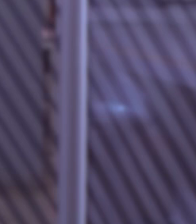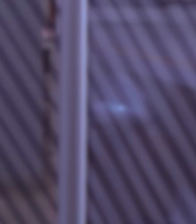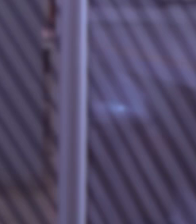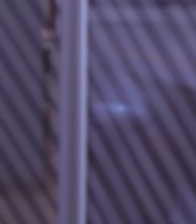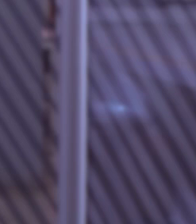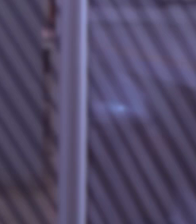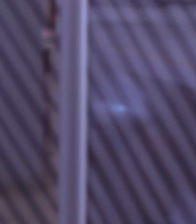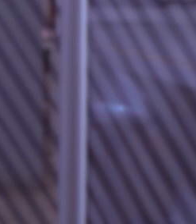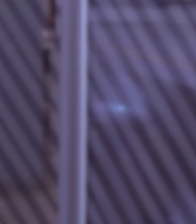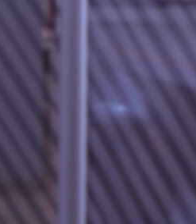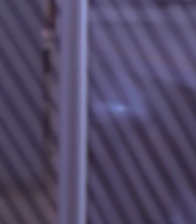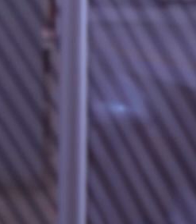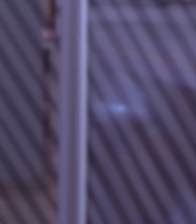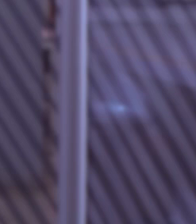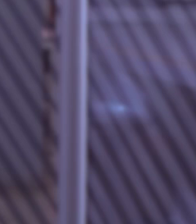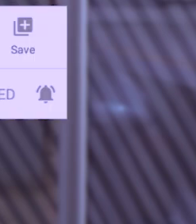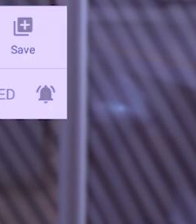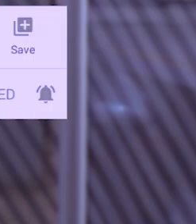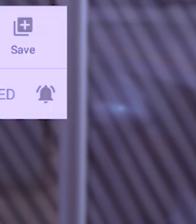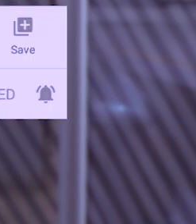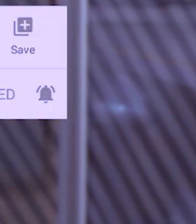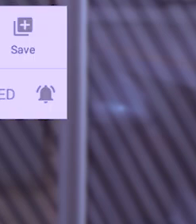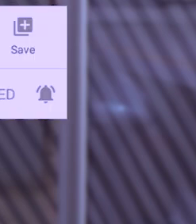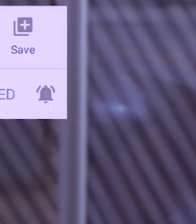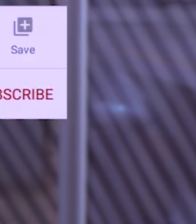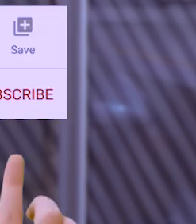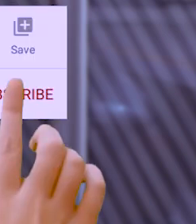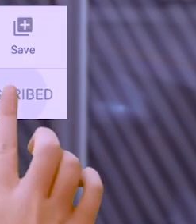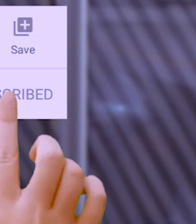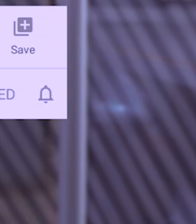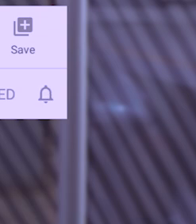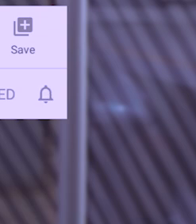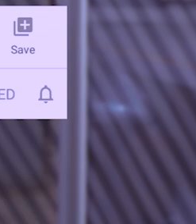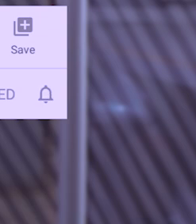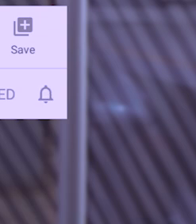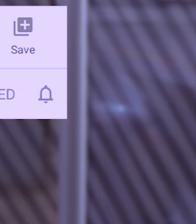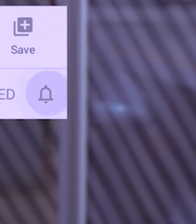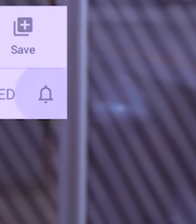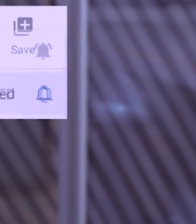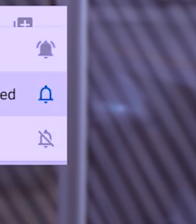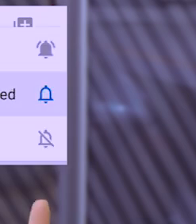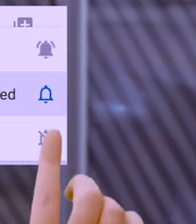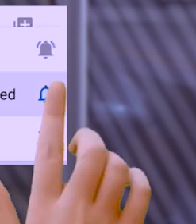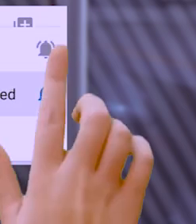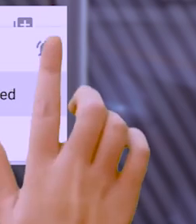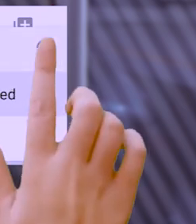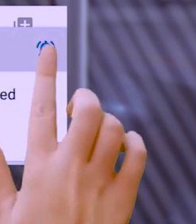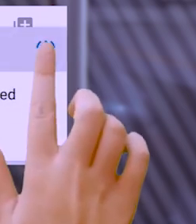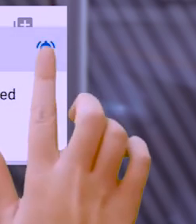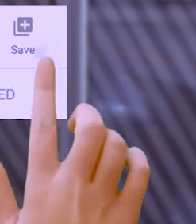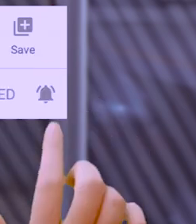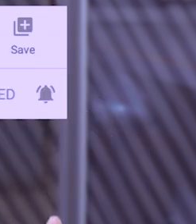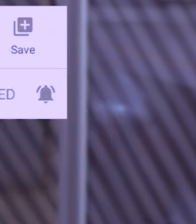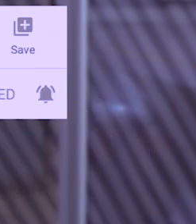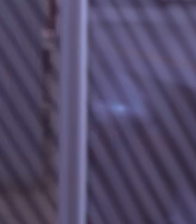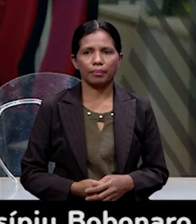Para obter mais informações, não se esqueça de curtir e subscrever no canal social media Gementive e clica também no botão